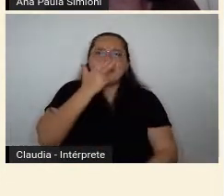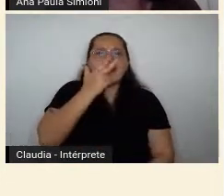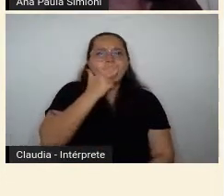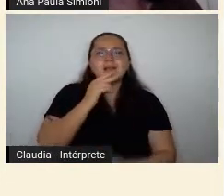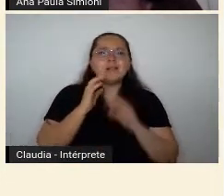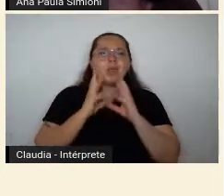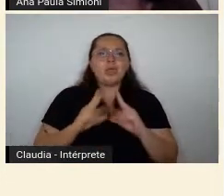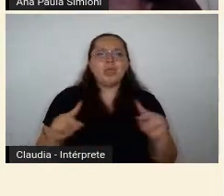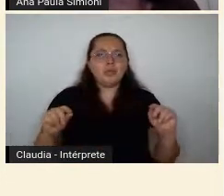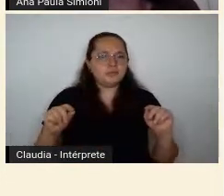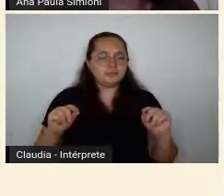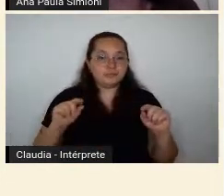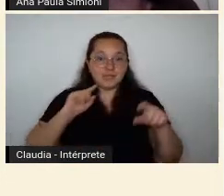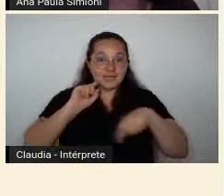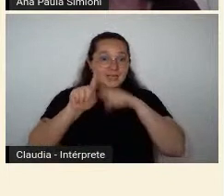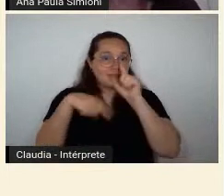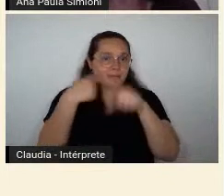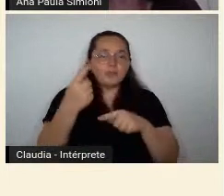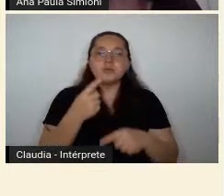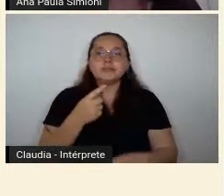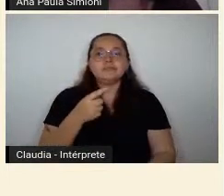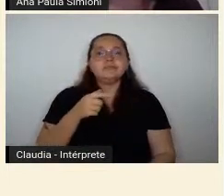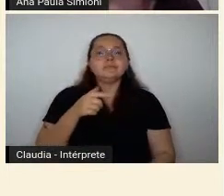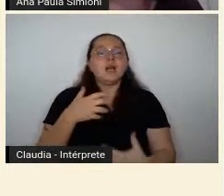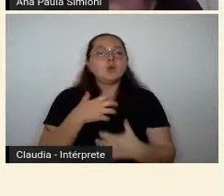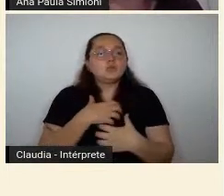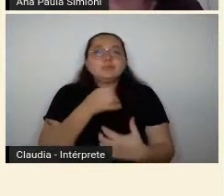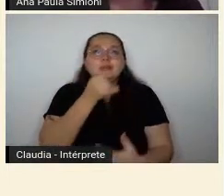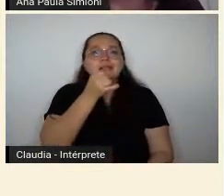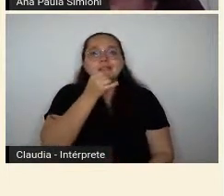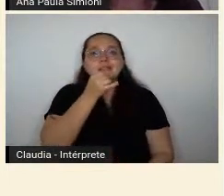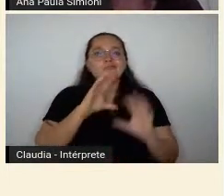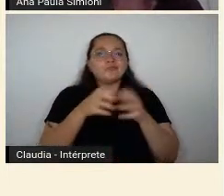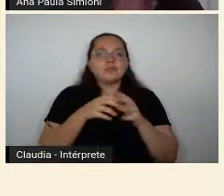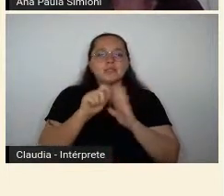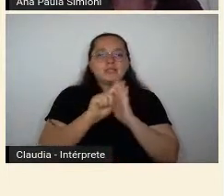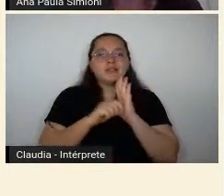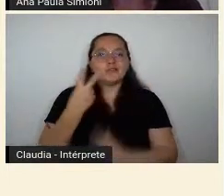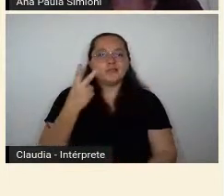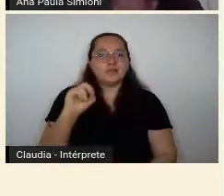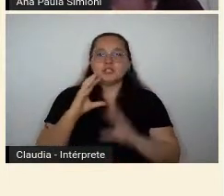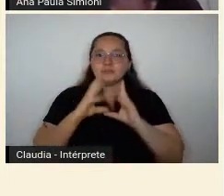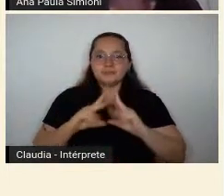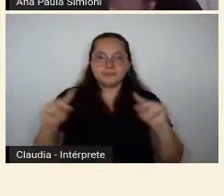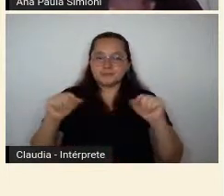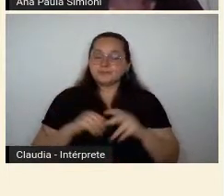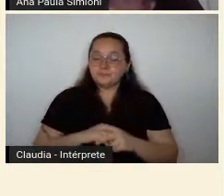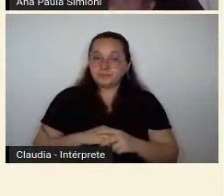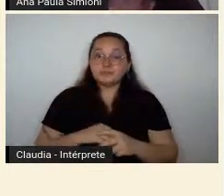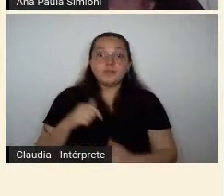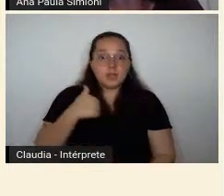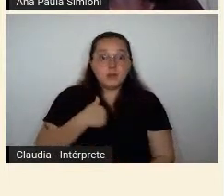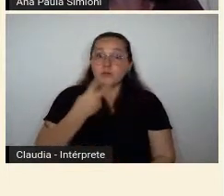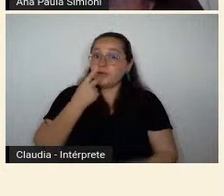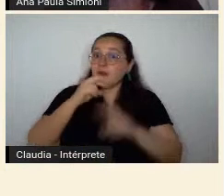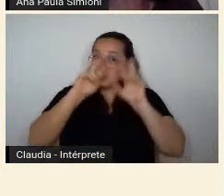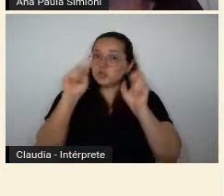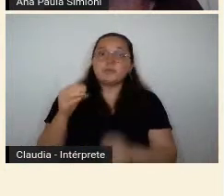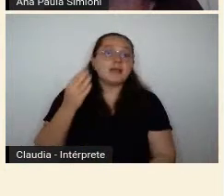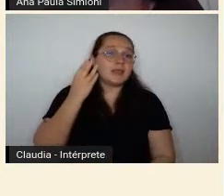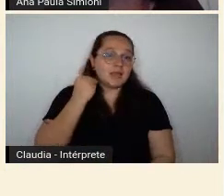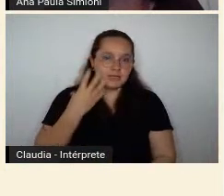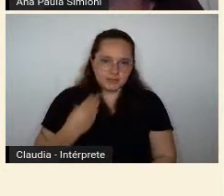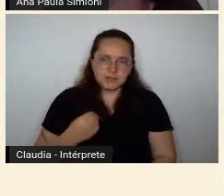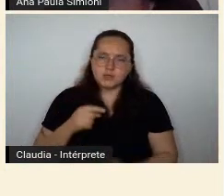anos 20 tinha acabado. No caso da Anitta e da Tarsila, que são os casos que eu estou seguindo mais de perto, é muito